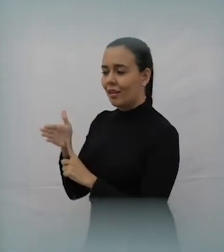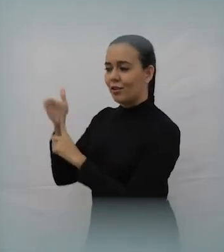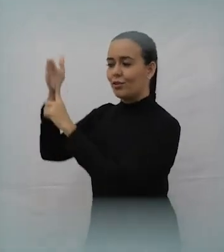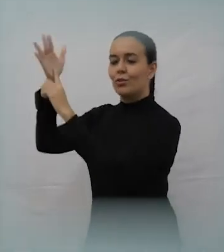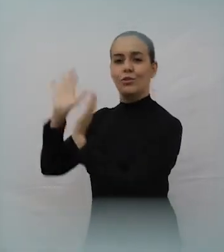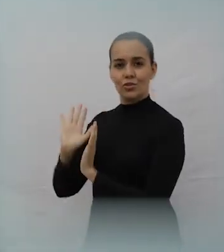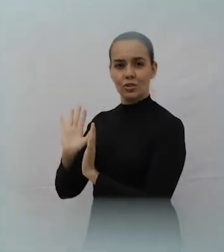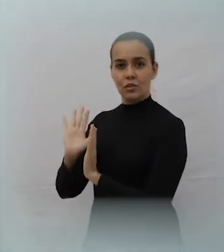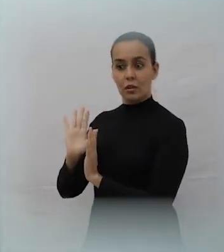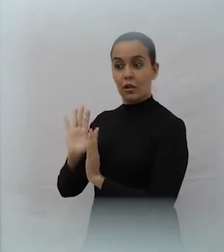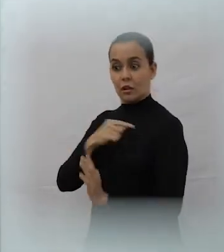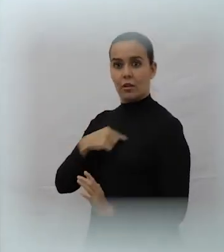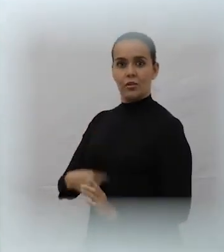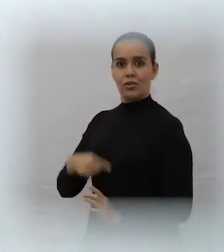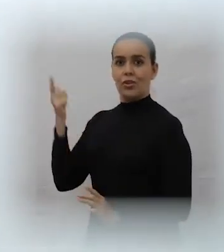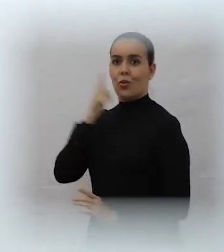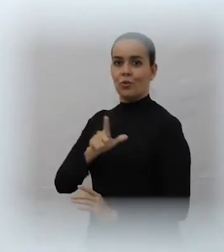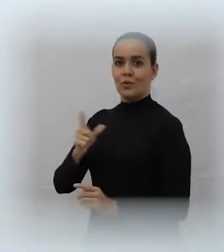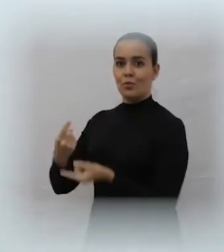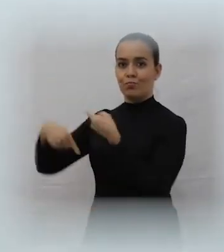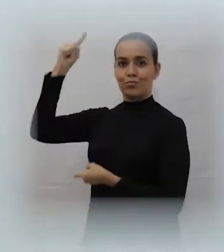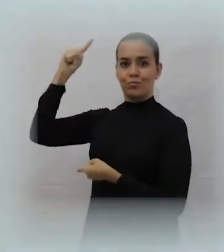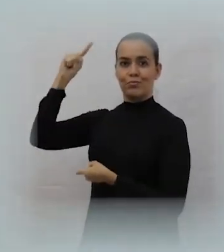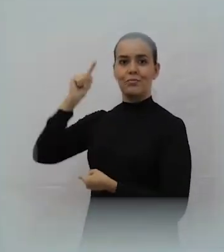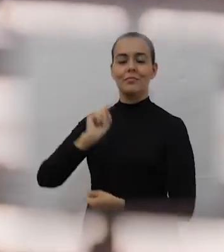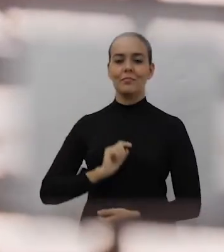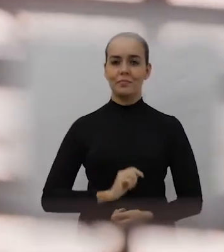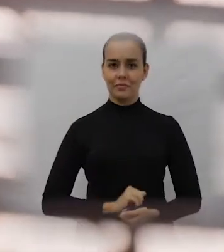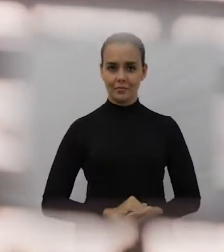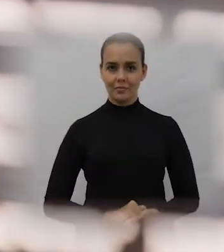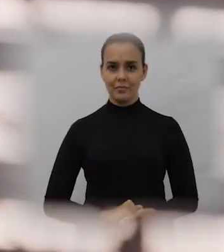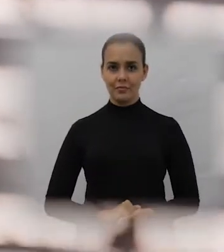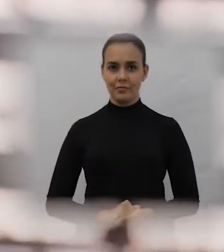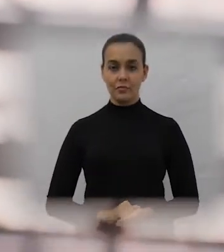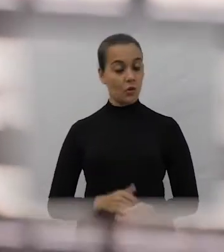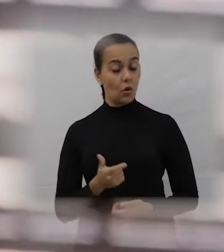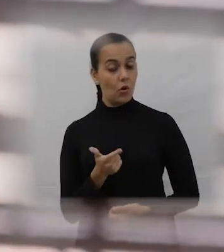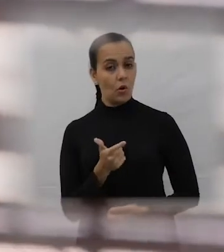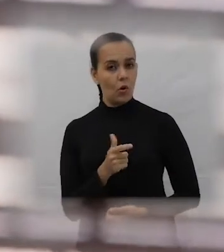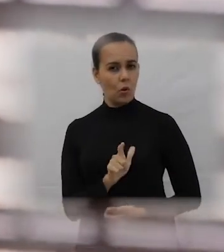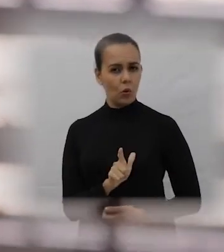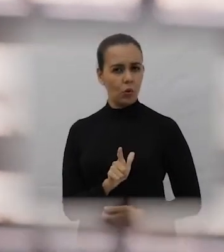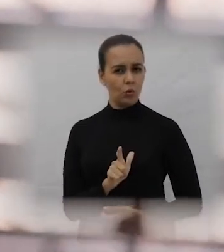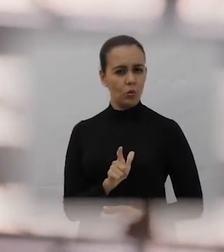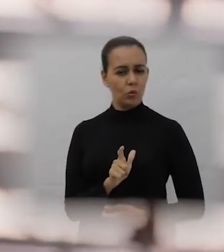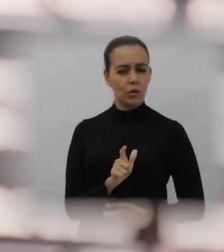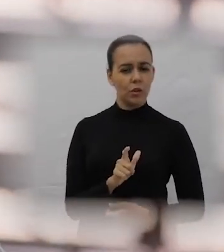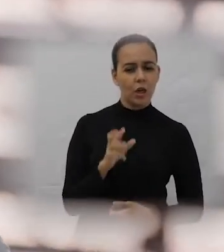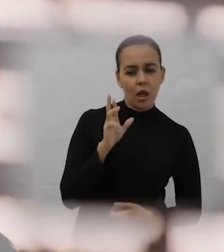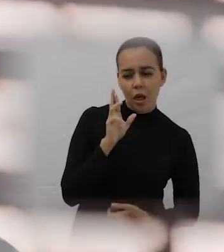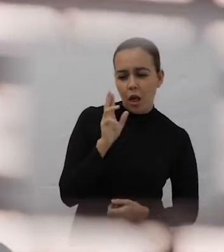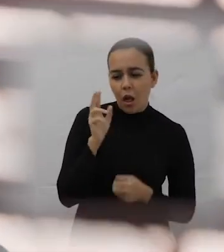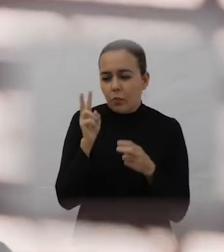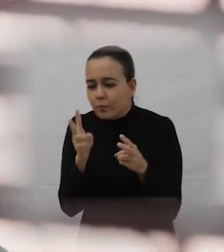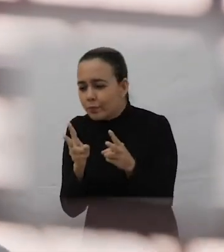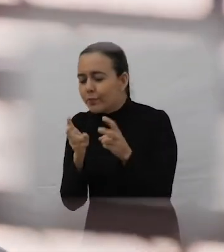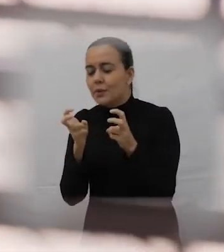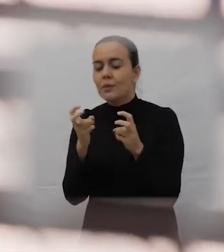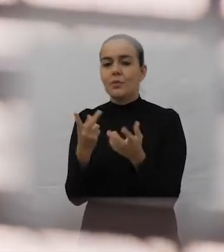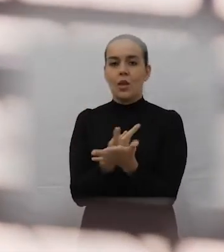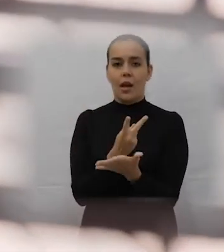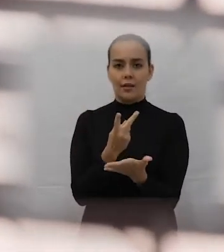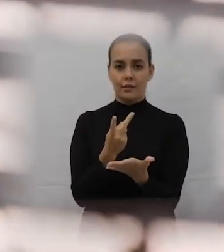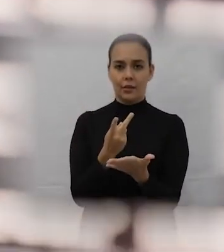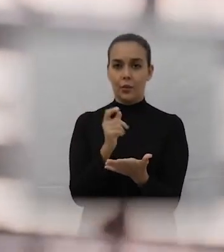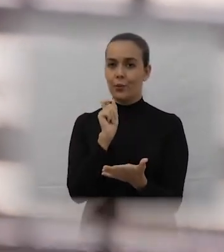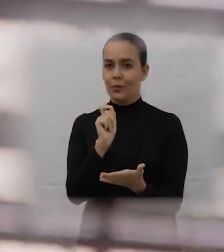Uma outra percepção errada que a gente tem aqui no Ocidente é de que o Ocidente sempre foi a região mais rica do mundo,